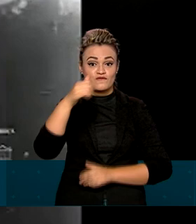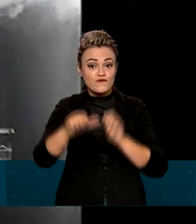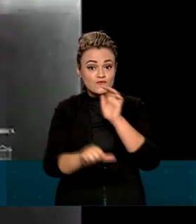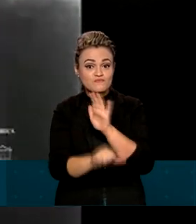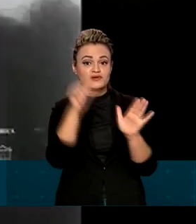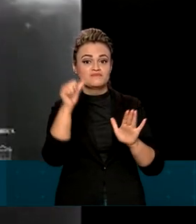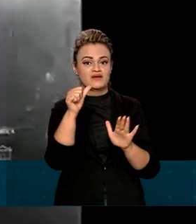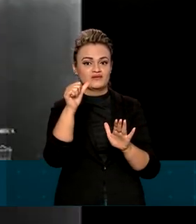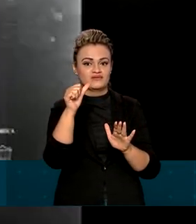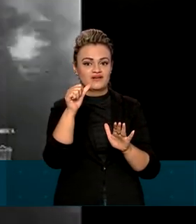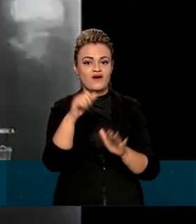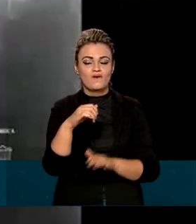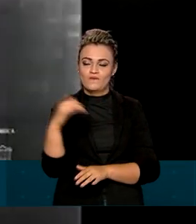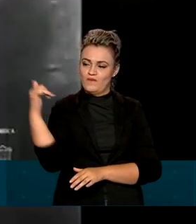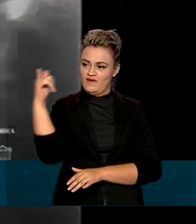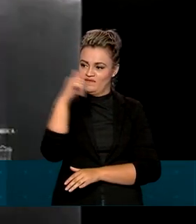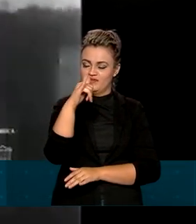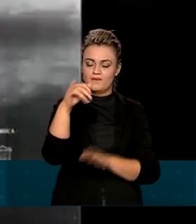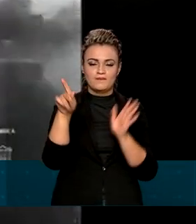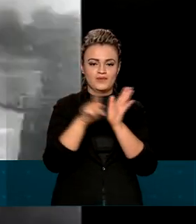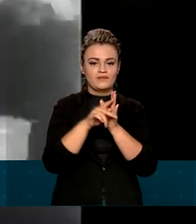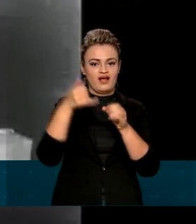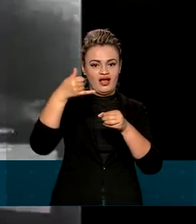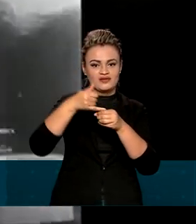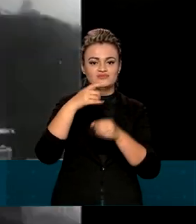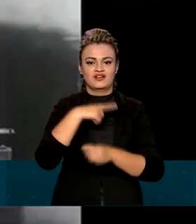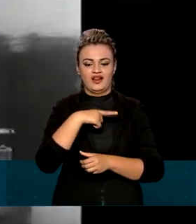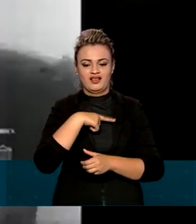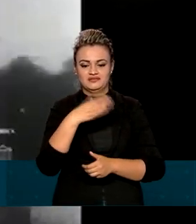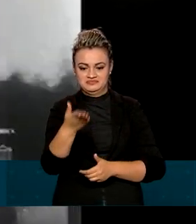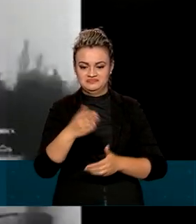num avião impulsionado por um motor a gasolina.